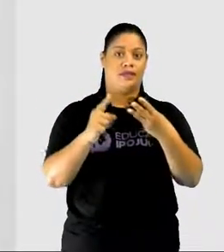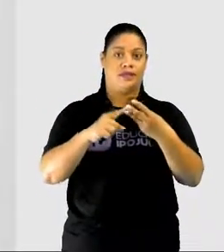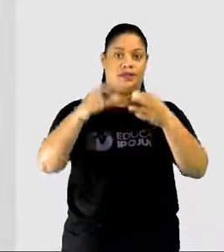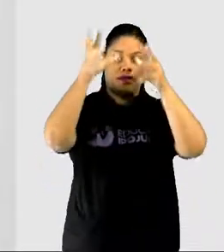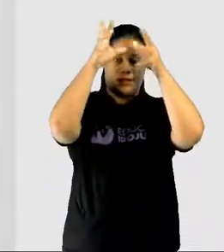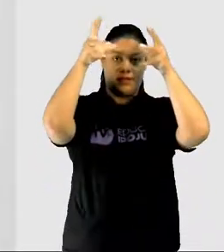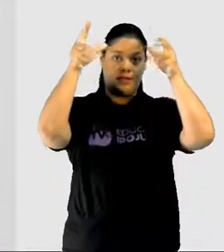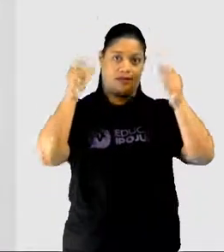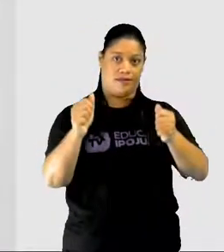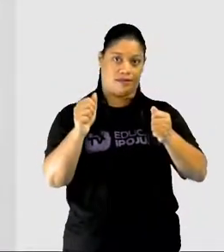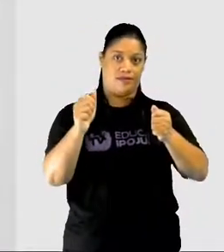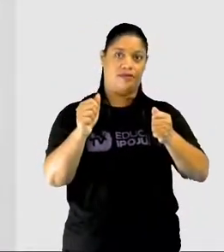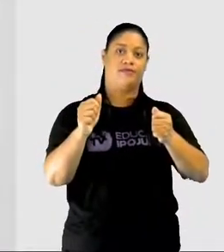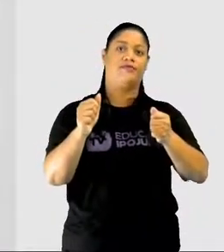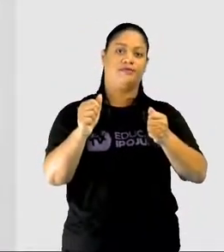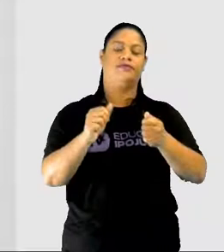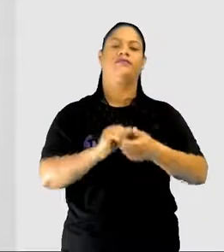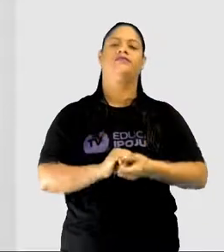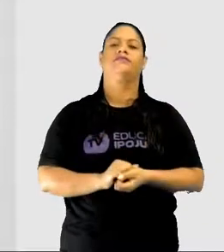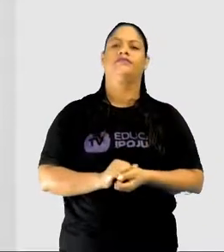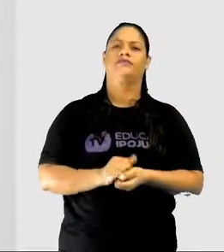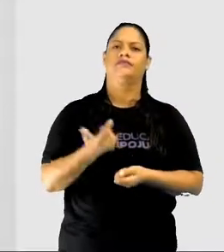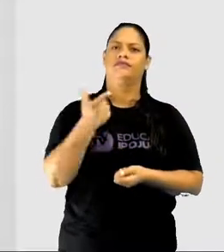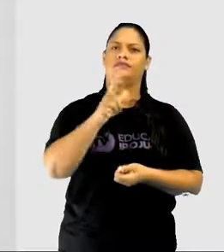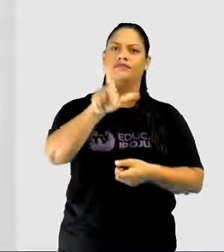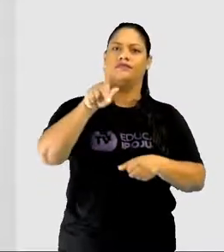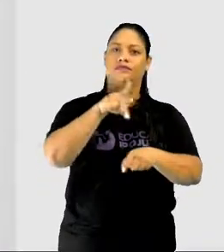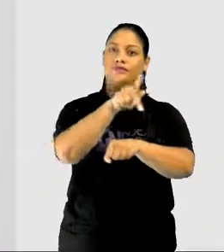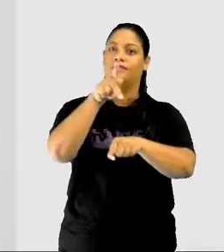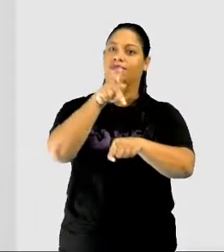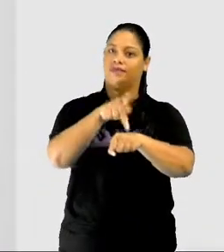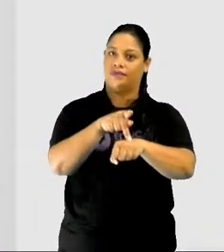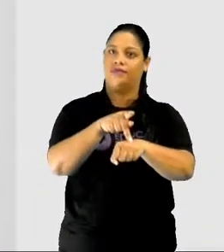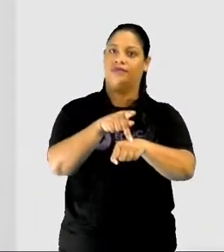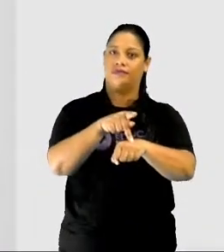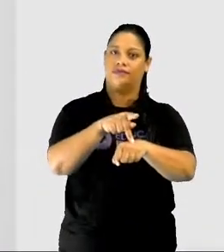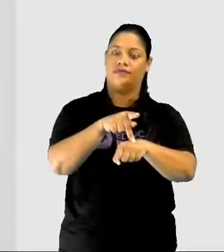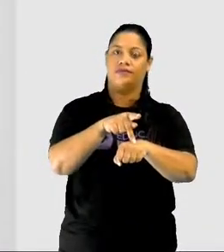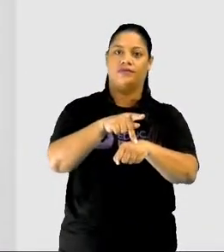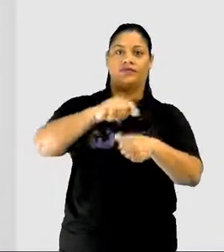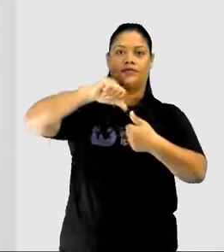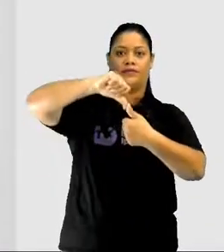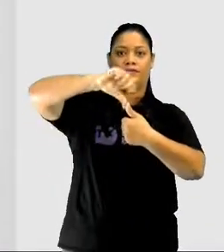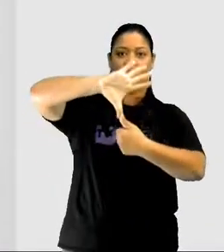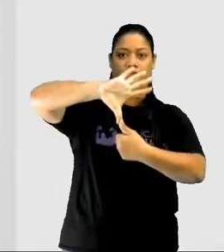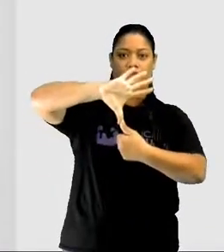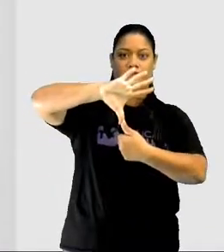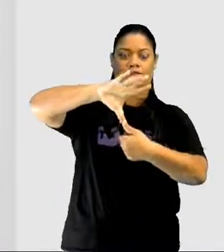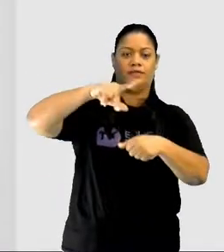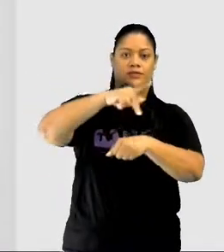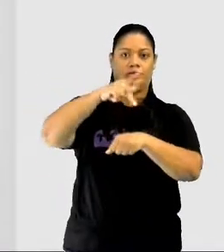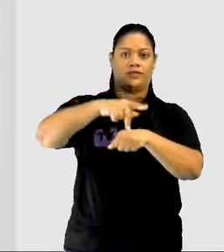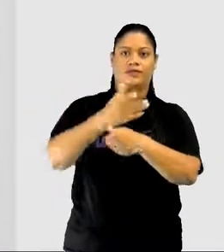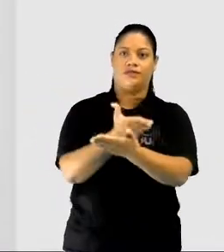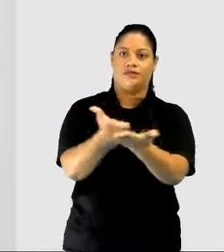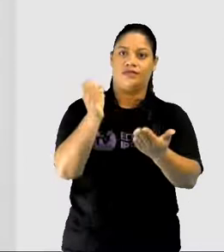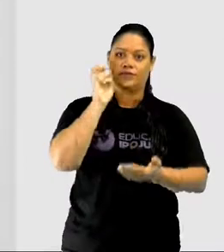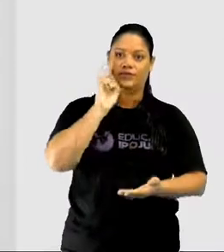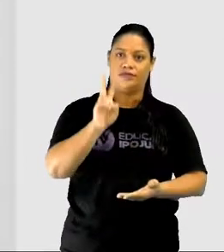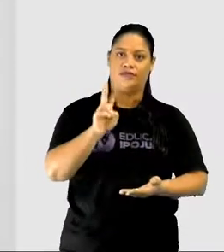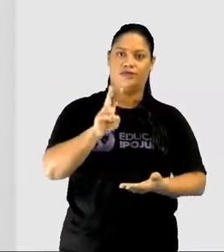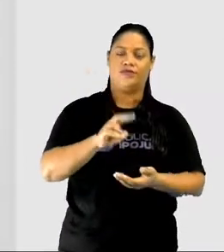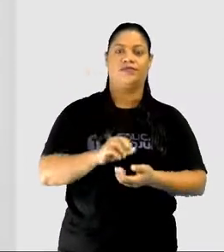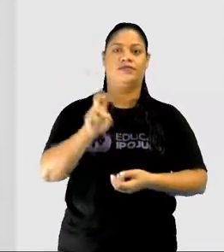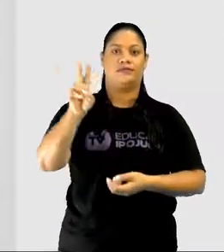em si, que abrange outros países da América do Sul, como esses países que vocês estão vendo aqui no